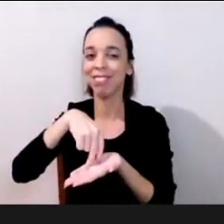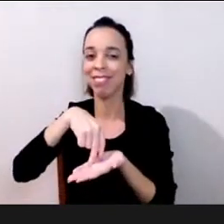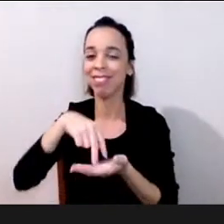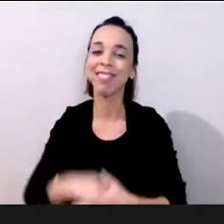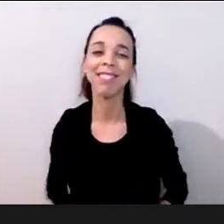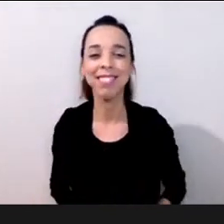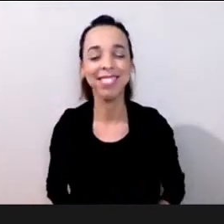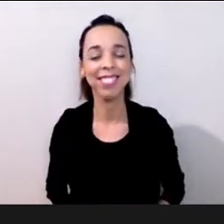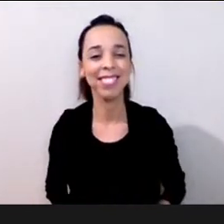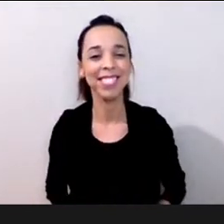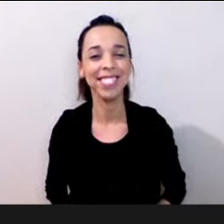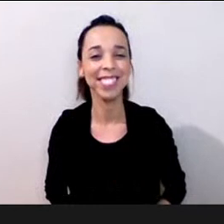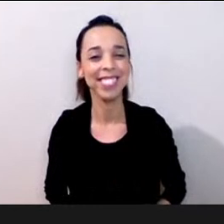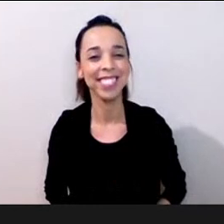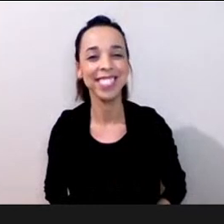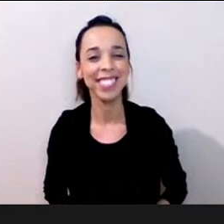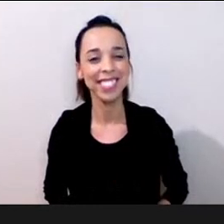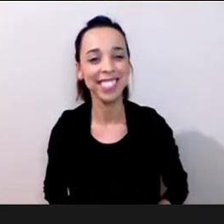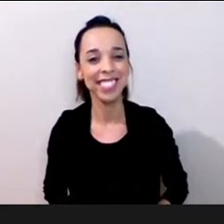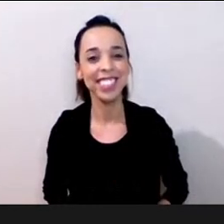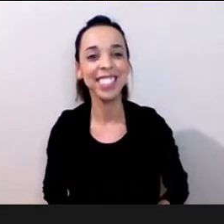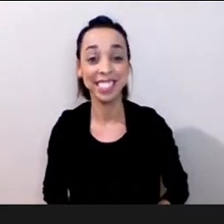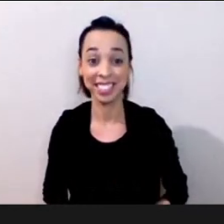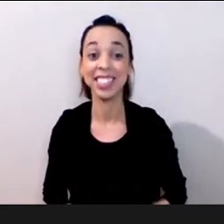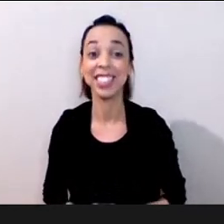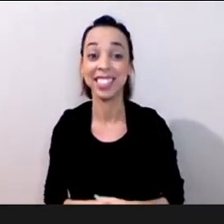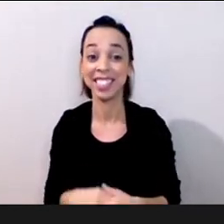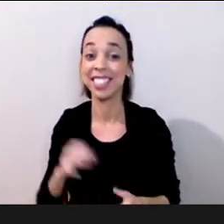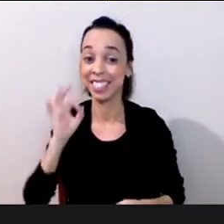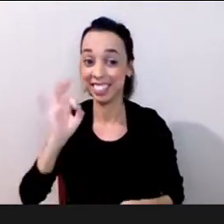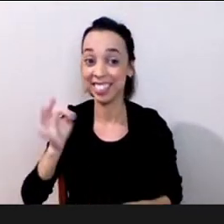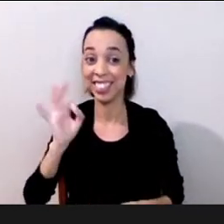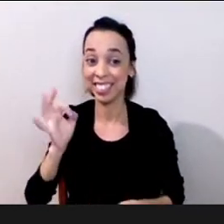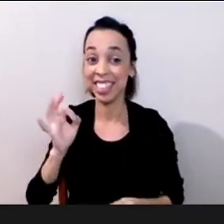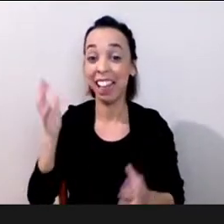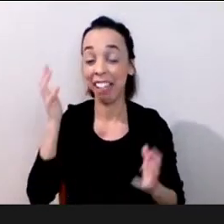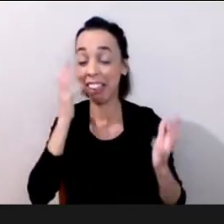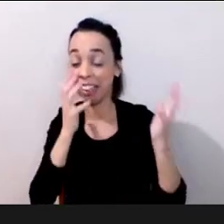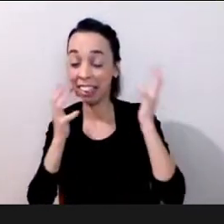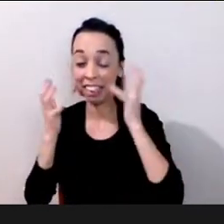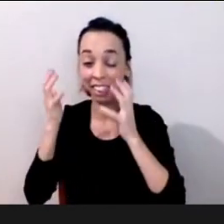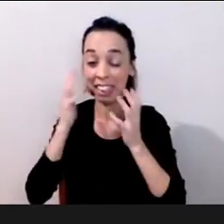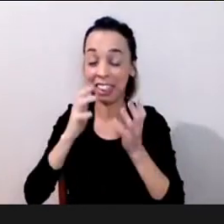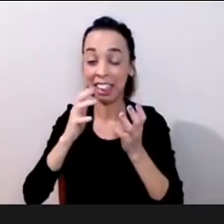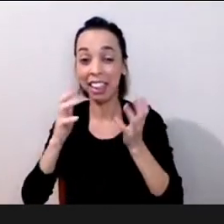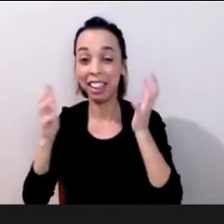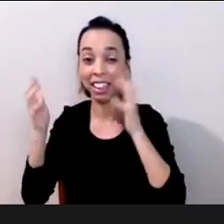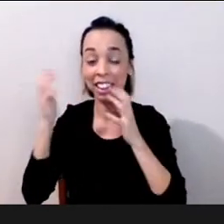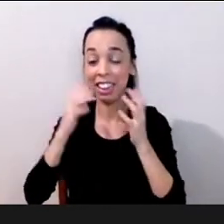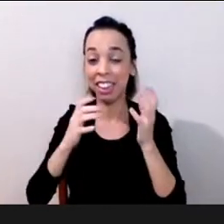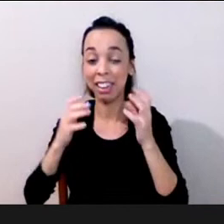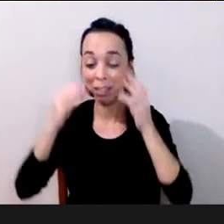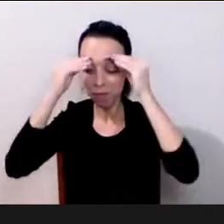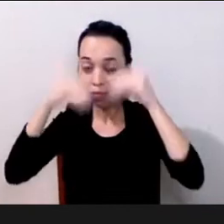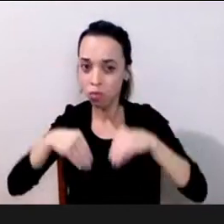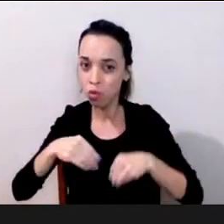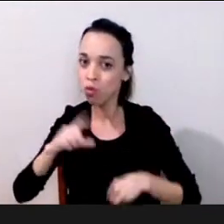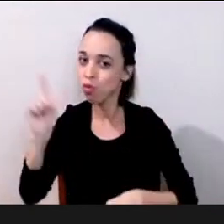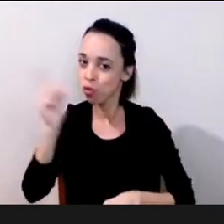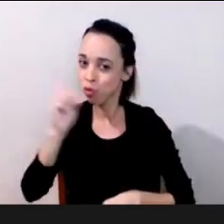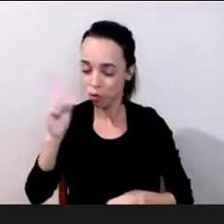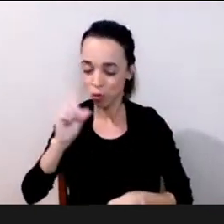a gente enverga mas não quebra não não exatamente nós somos bambus